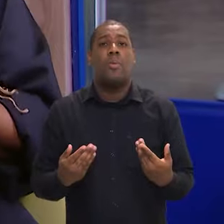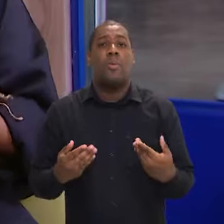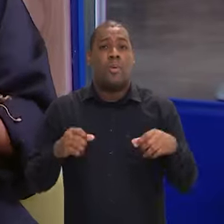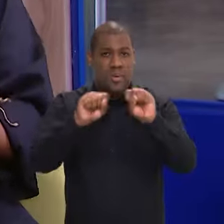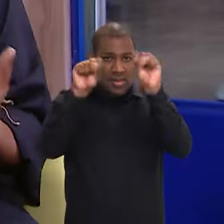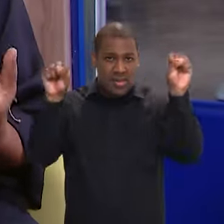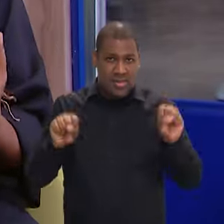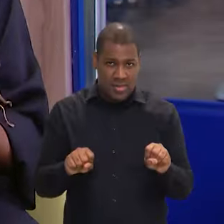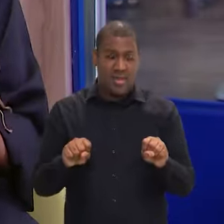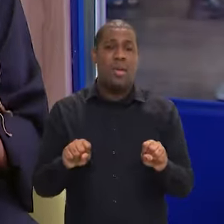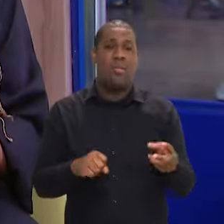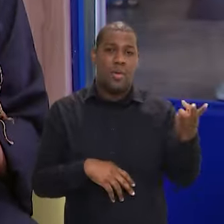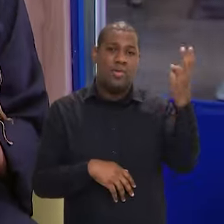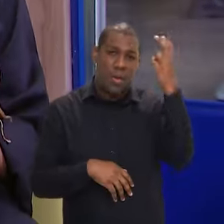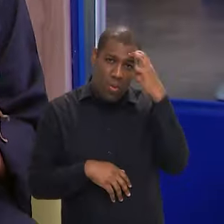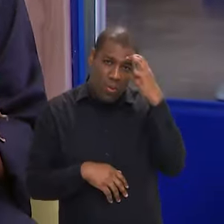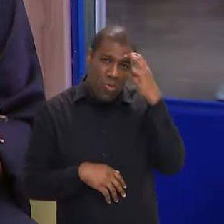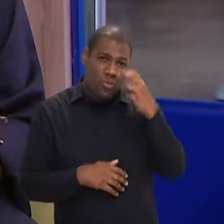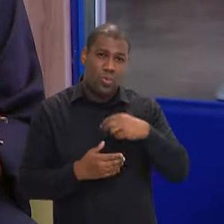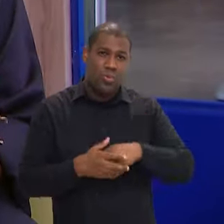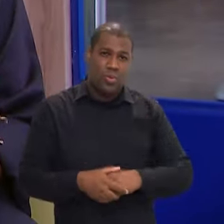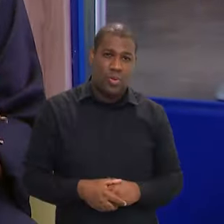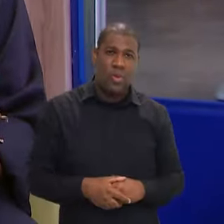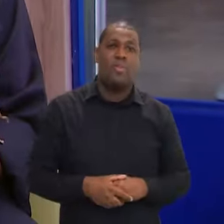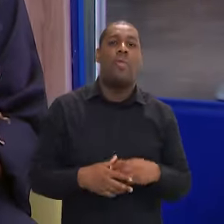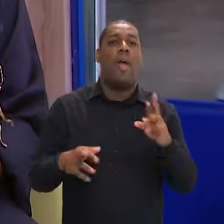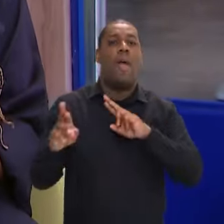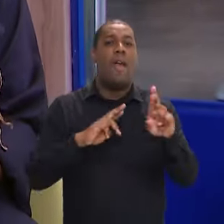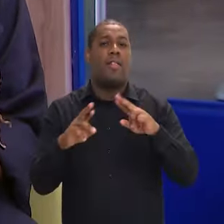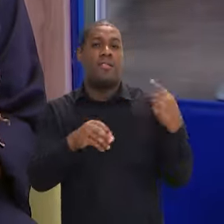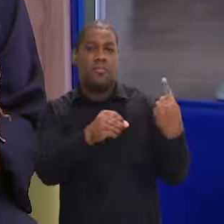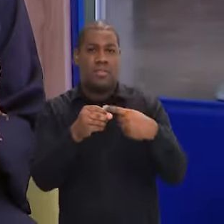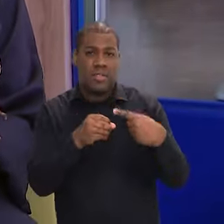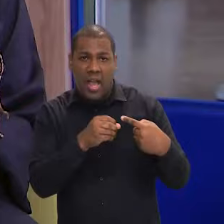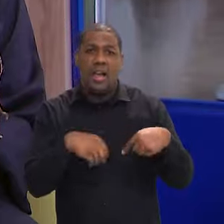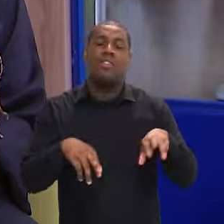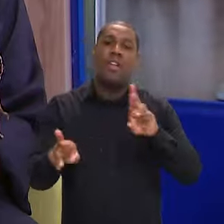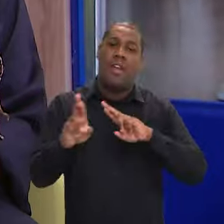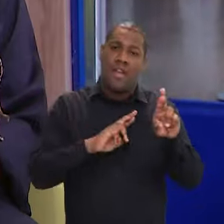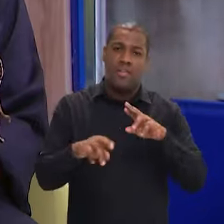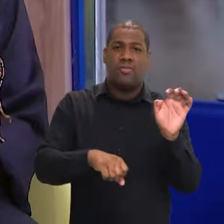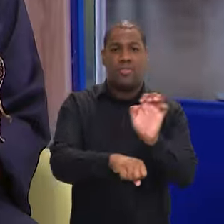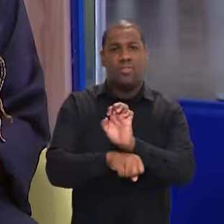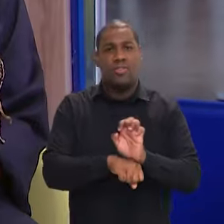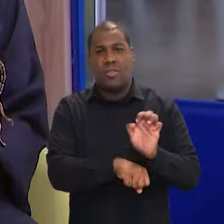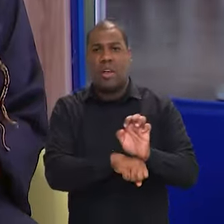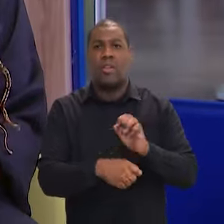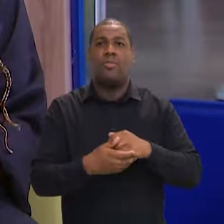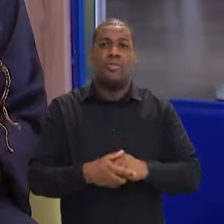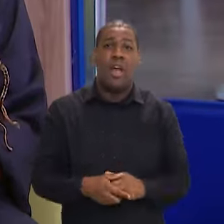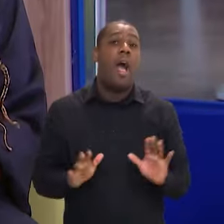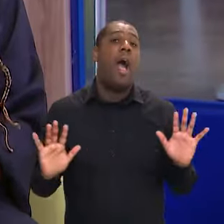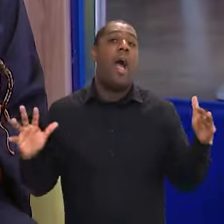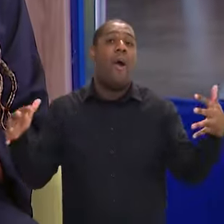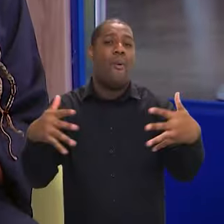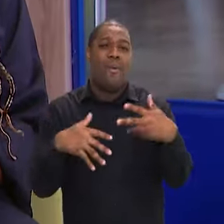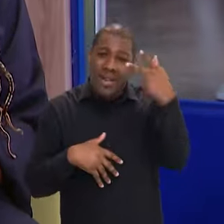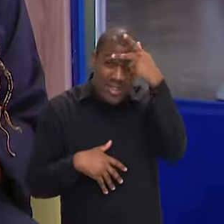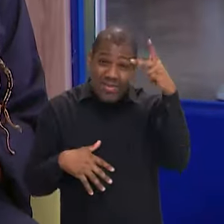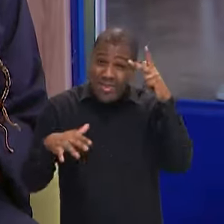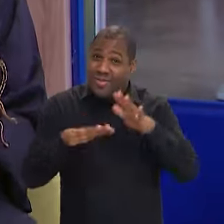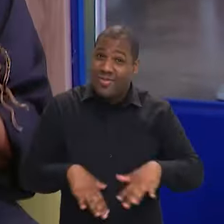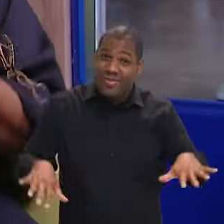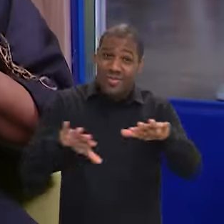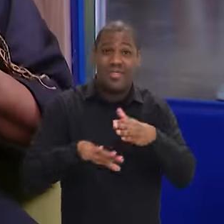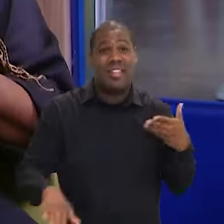nessa comunicação com a participação dos entes federados, das cidades, porque assim nós estamos acolhendo diretamente quem está lá na